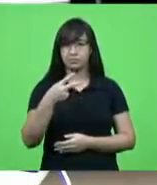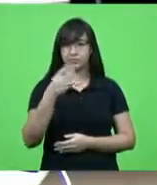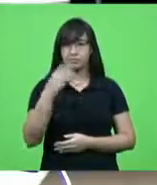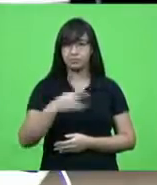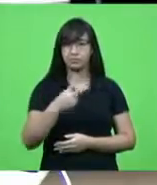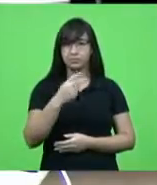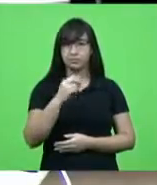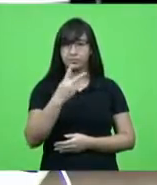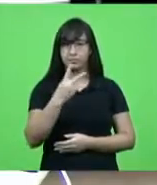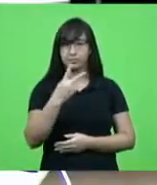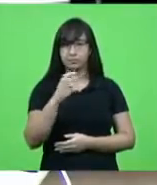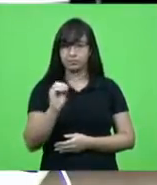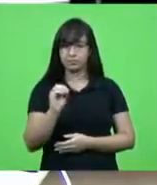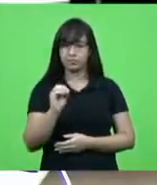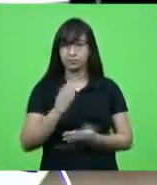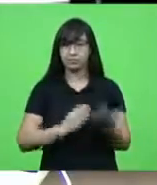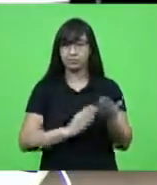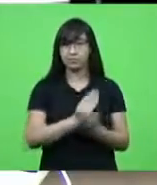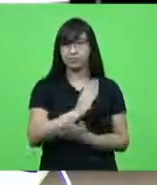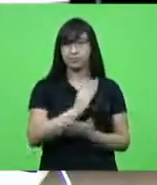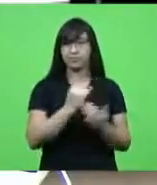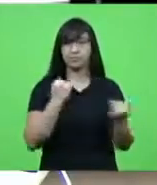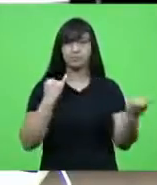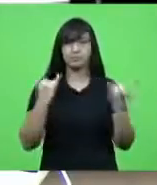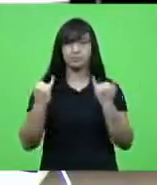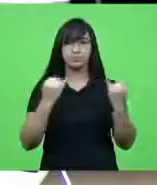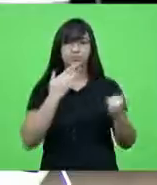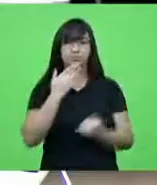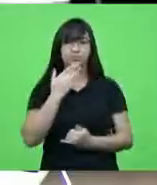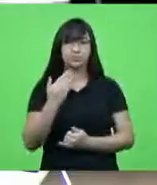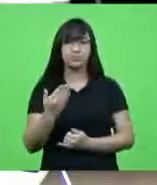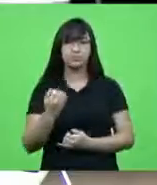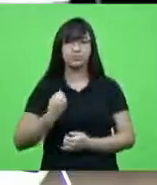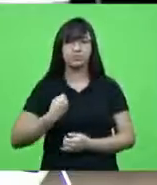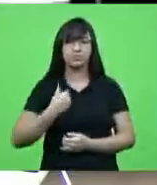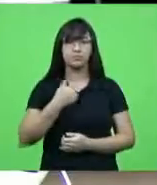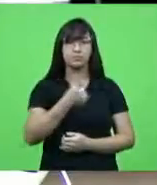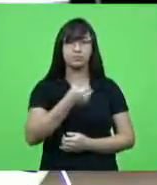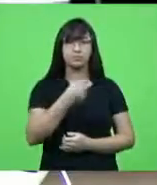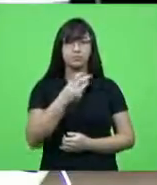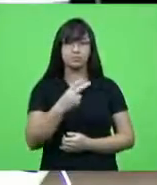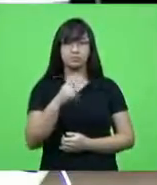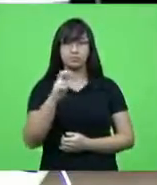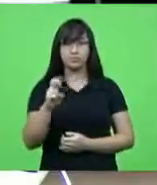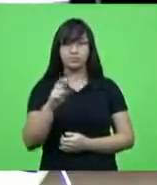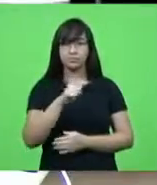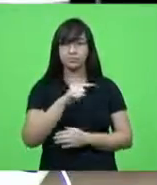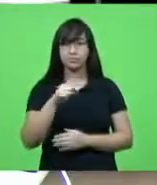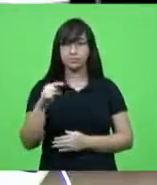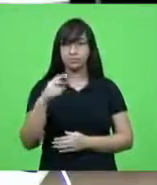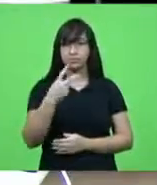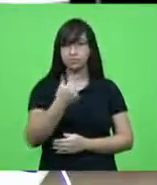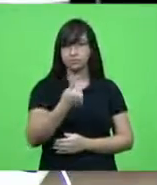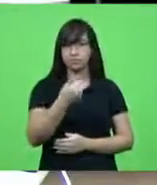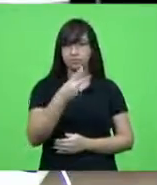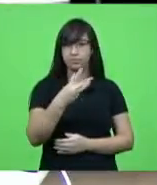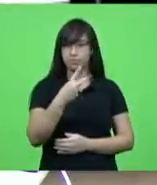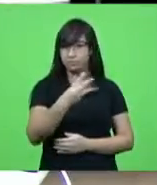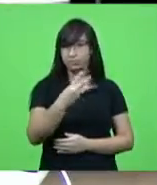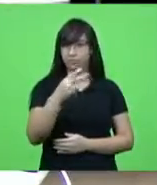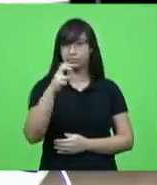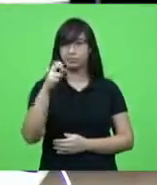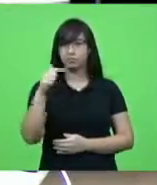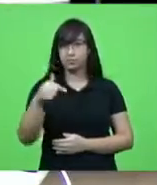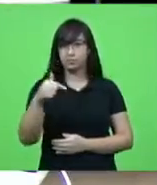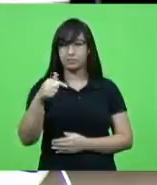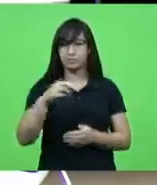Foram aprovados os pedidos de informação números 125 a 137. As moções